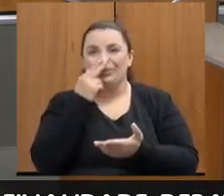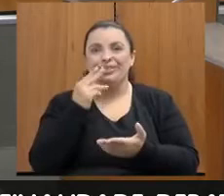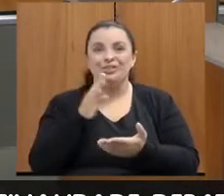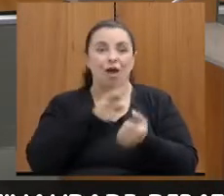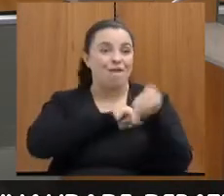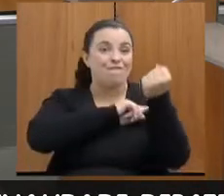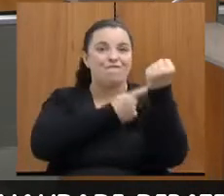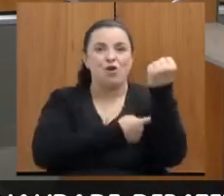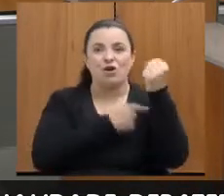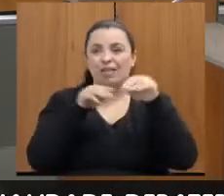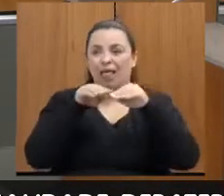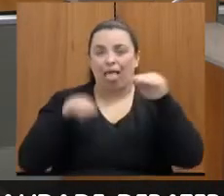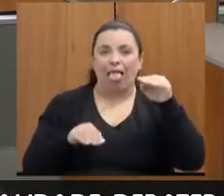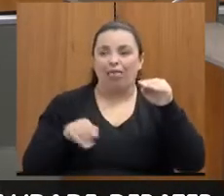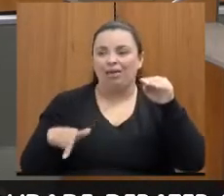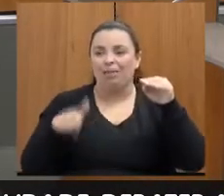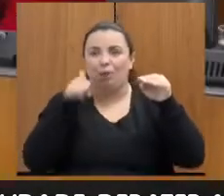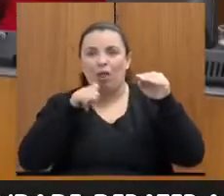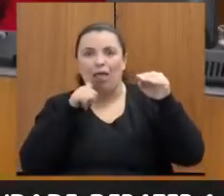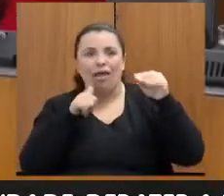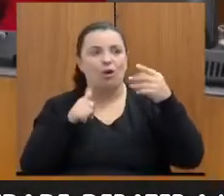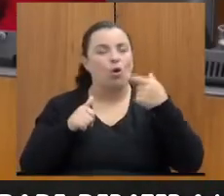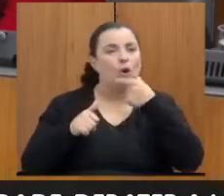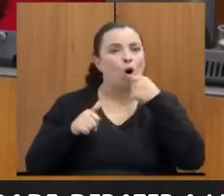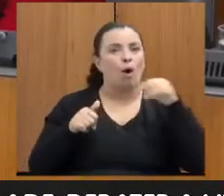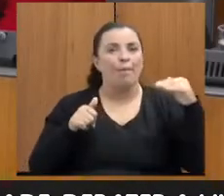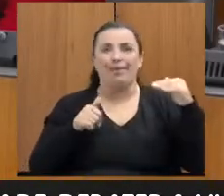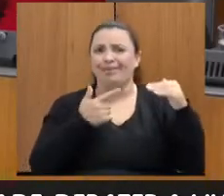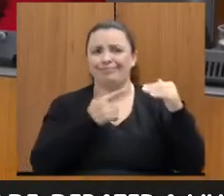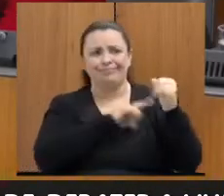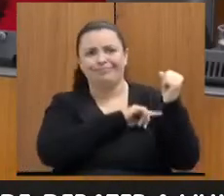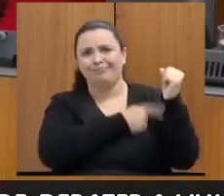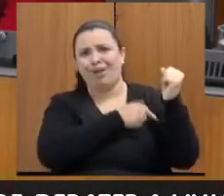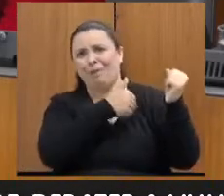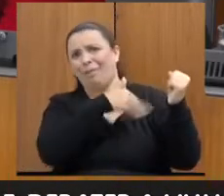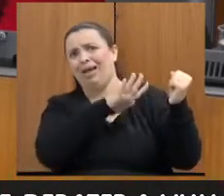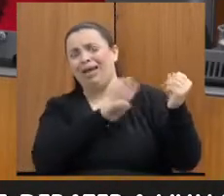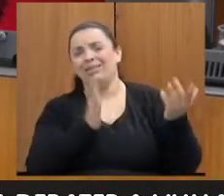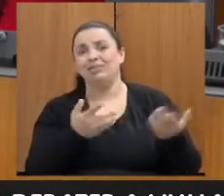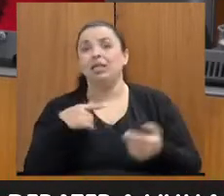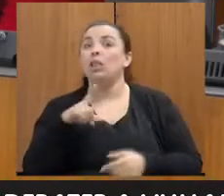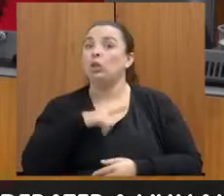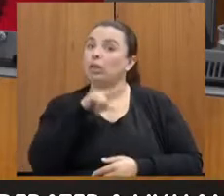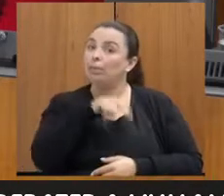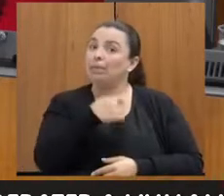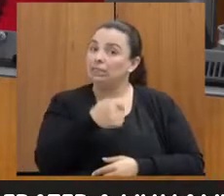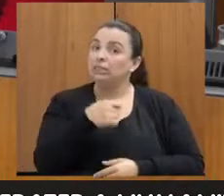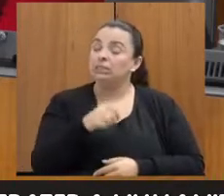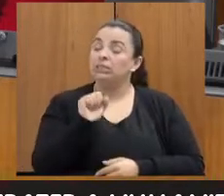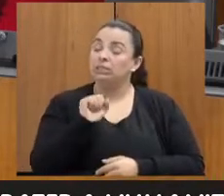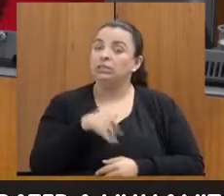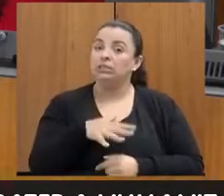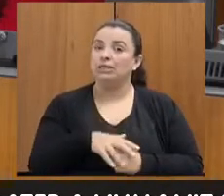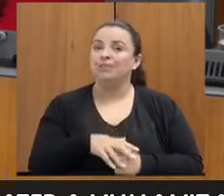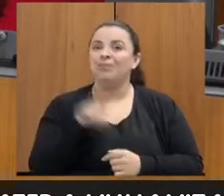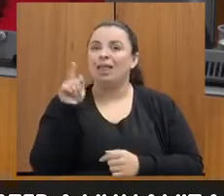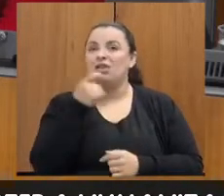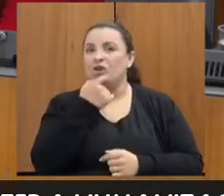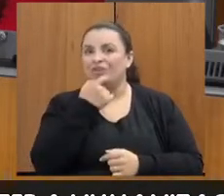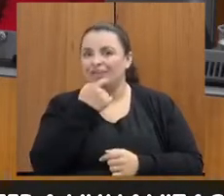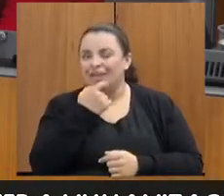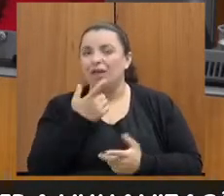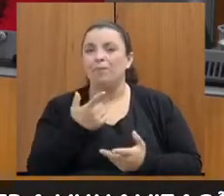questão física mesmo, que não tem como. E a gente sabe que tem essa necessidade. Então, lá em Nova Lima, a grande parte dos